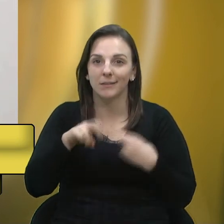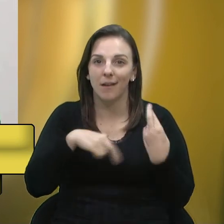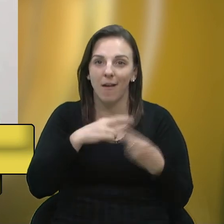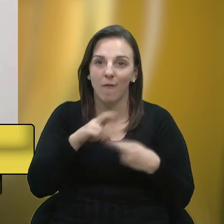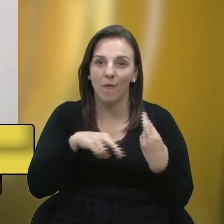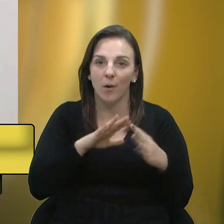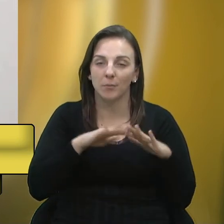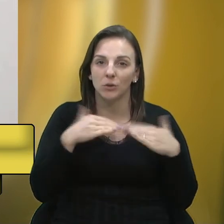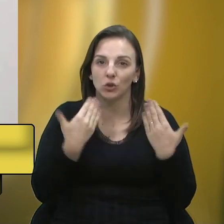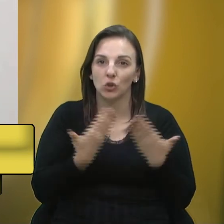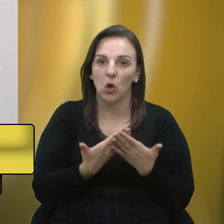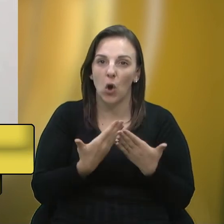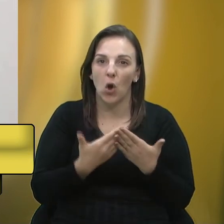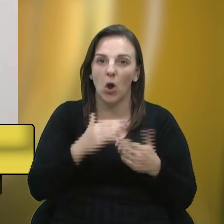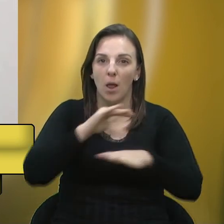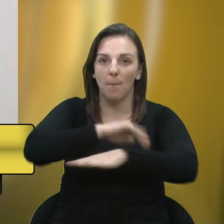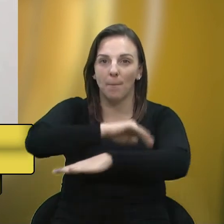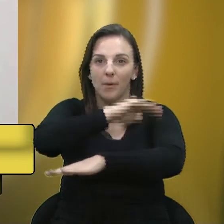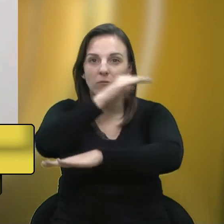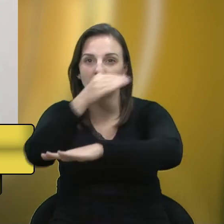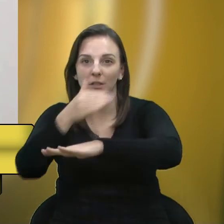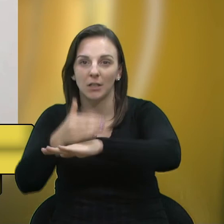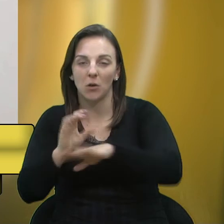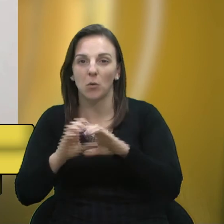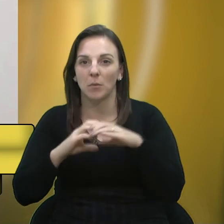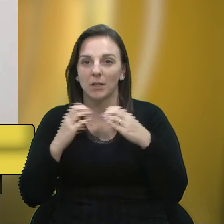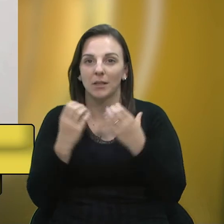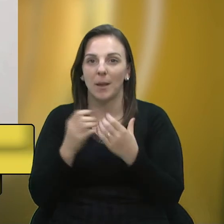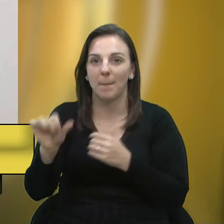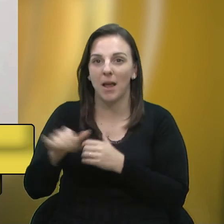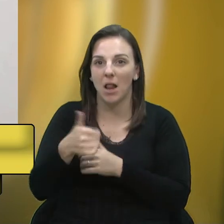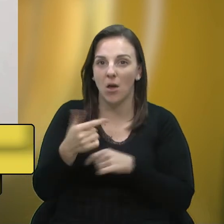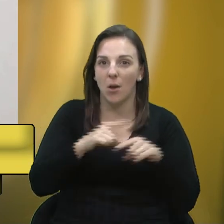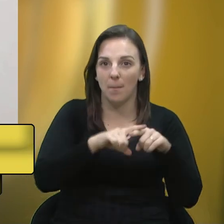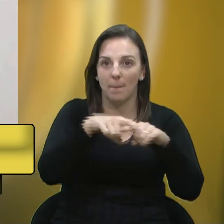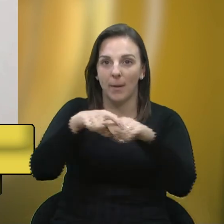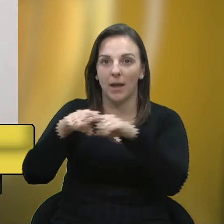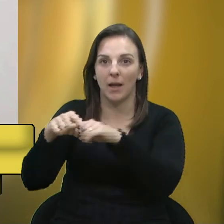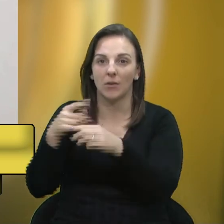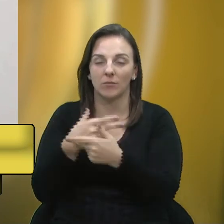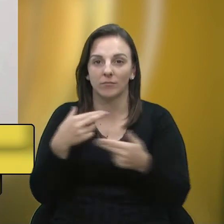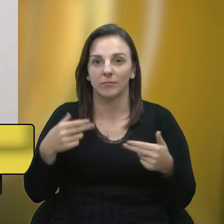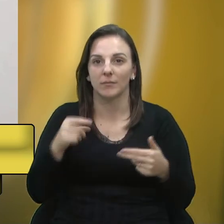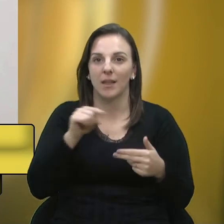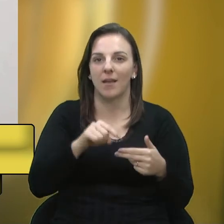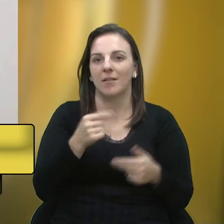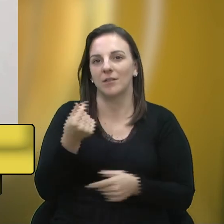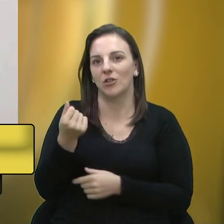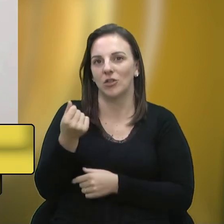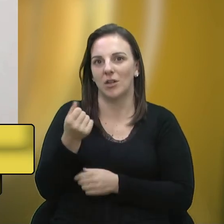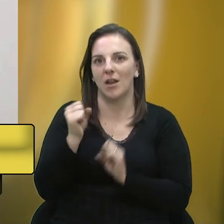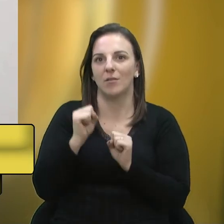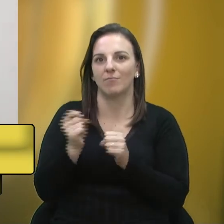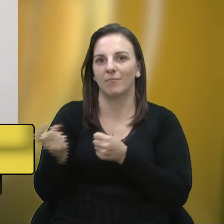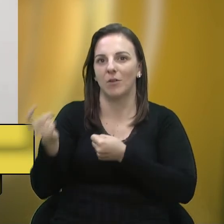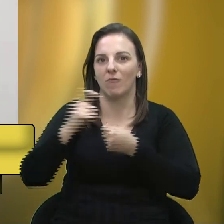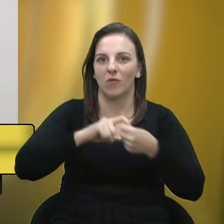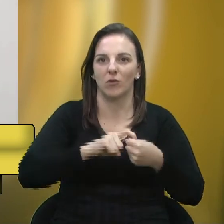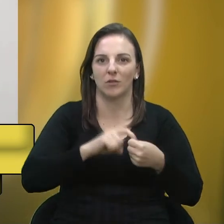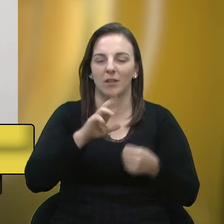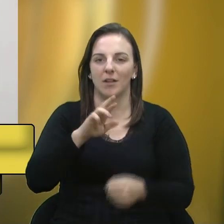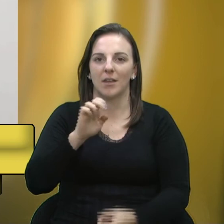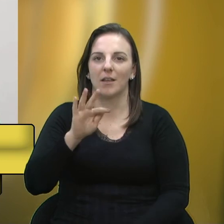melhorias nas praças e parques da nossa cidade nós poderemos ter com esse valor aqui, que será obtido através do Refis Caxias. Então, peço,